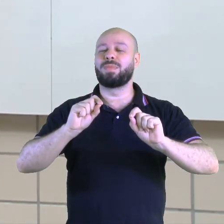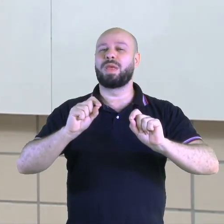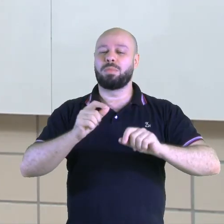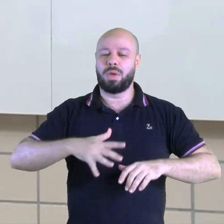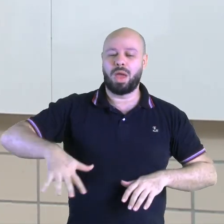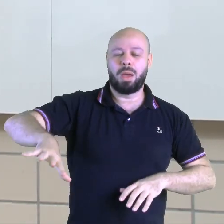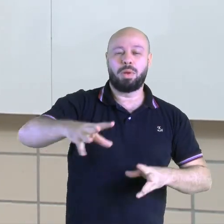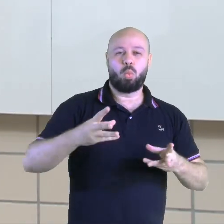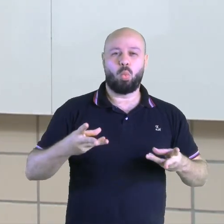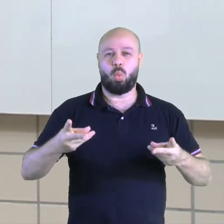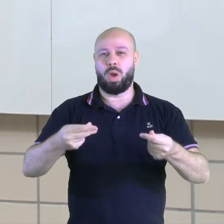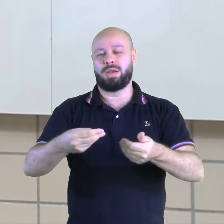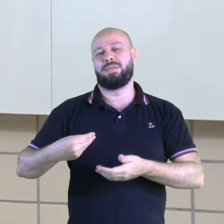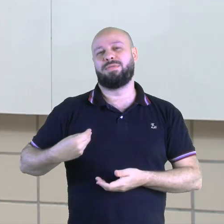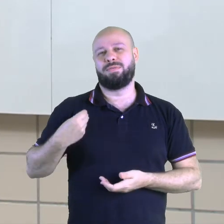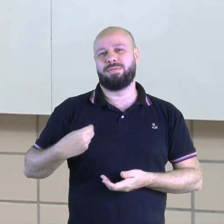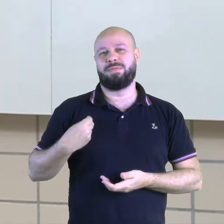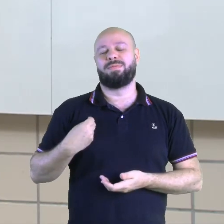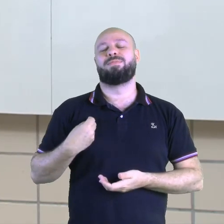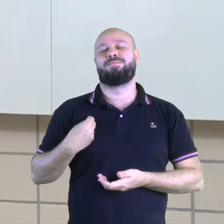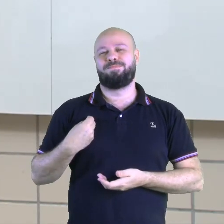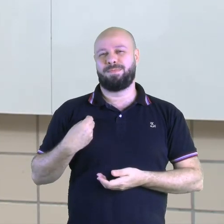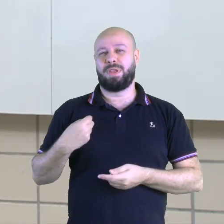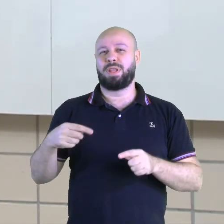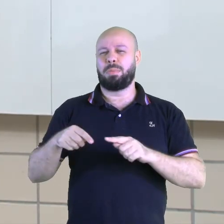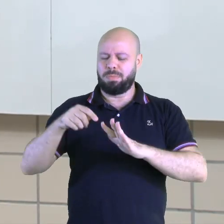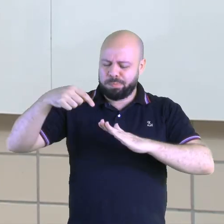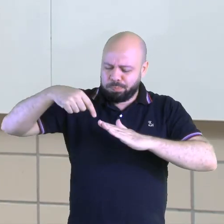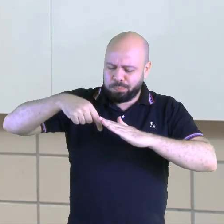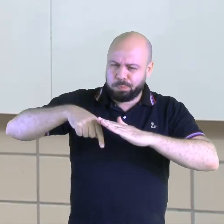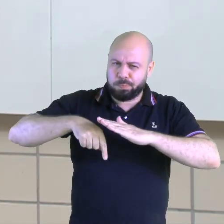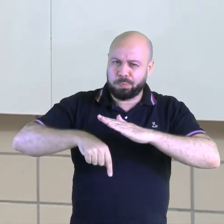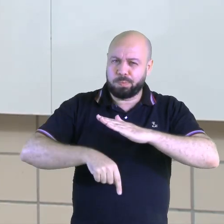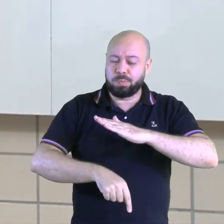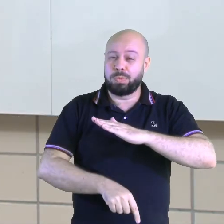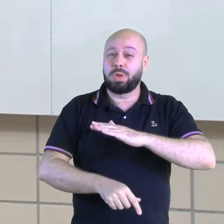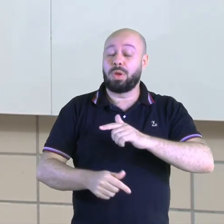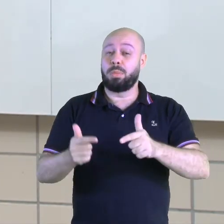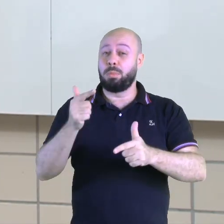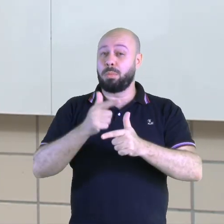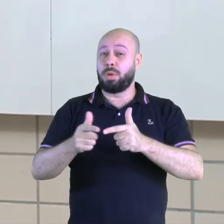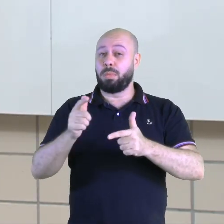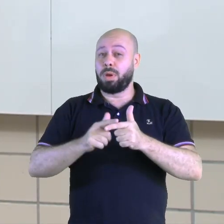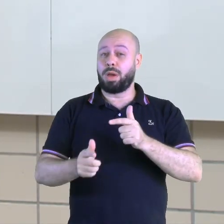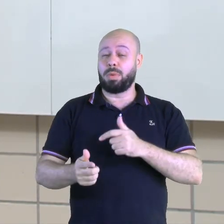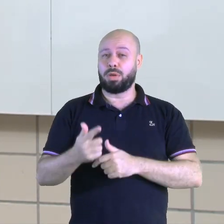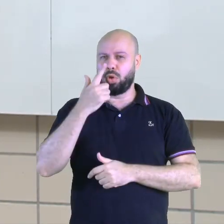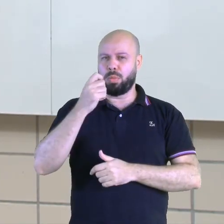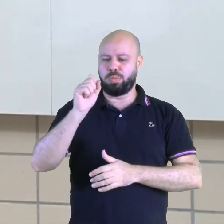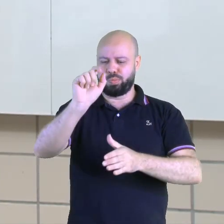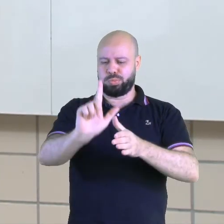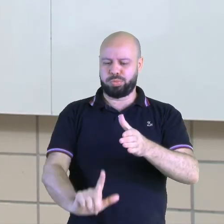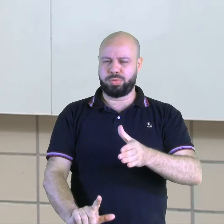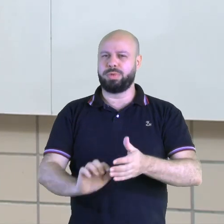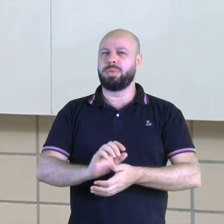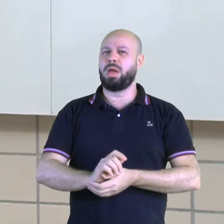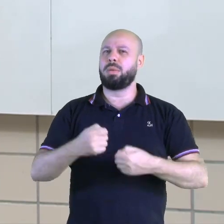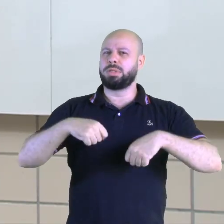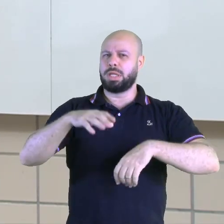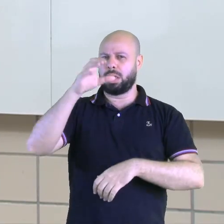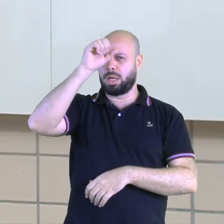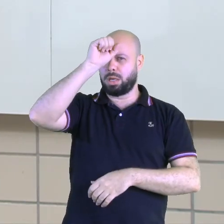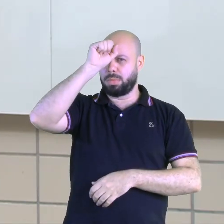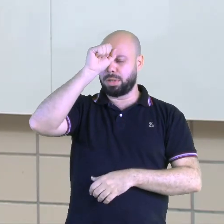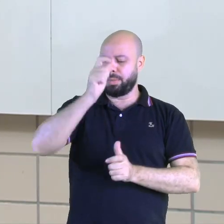qualidade de vida e falando mais profundamente sobre o problema do lixo, que é algo muito importante, que nós precisamos aprender muito